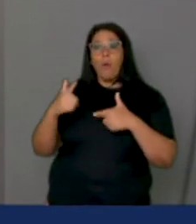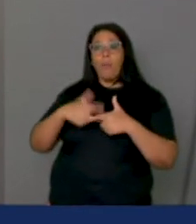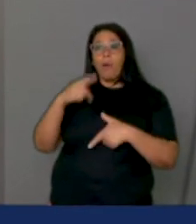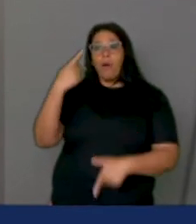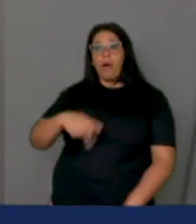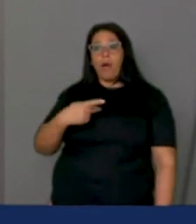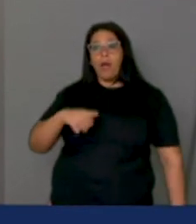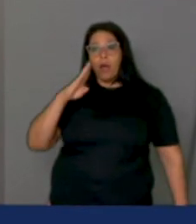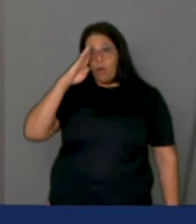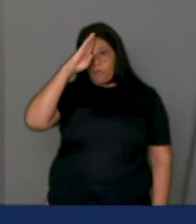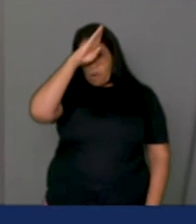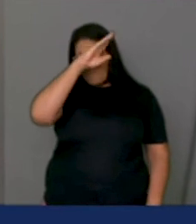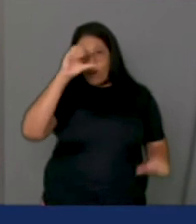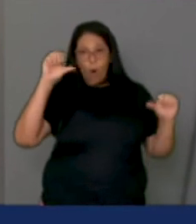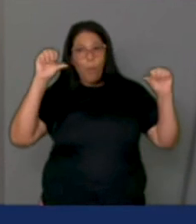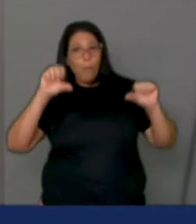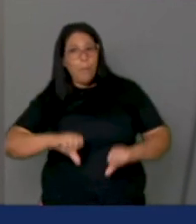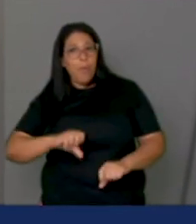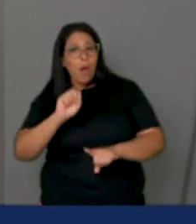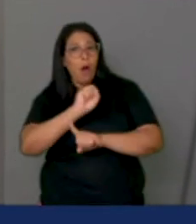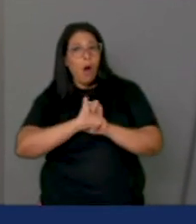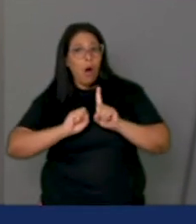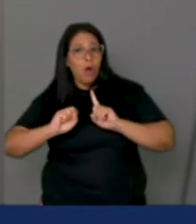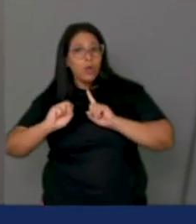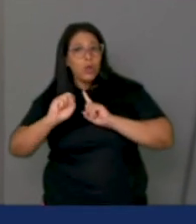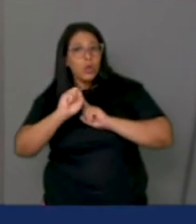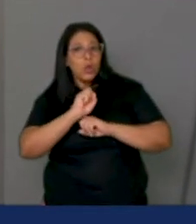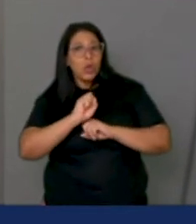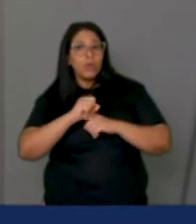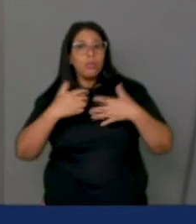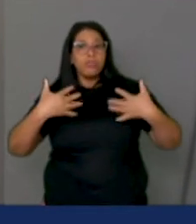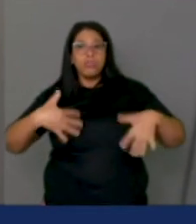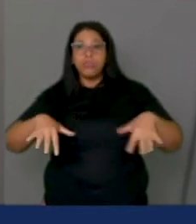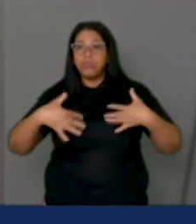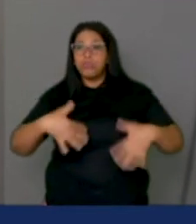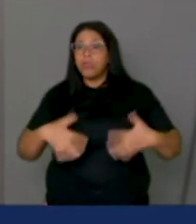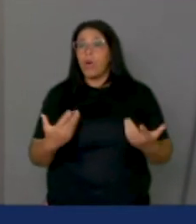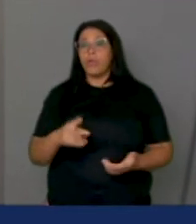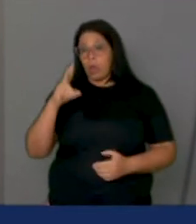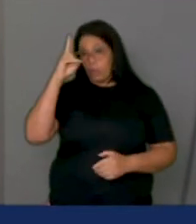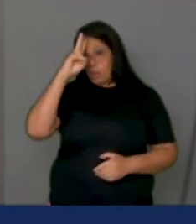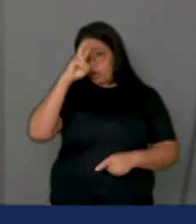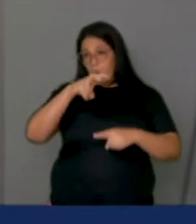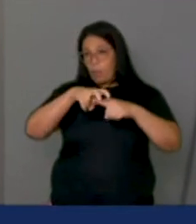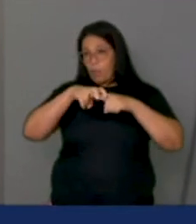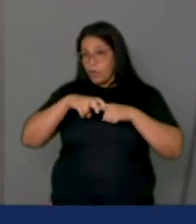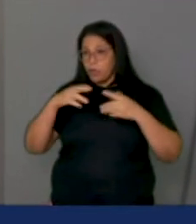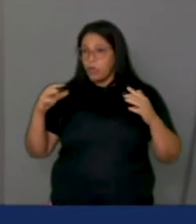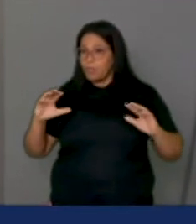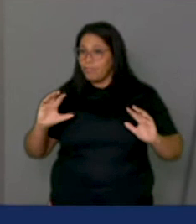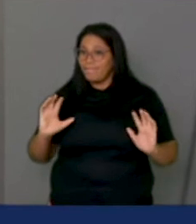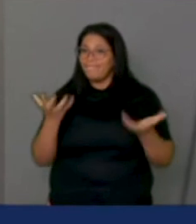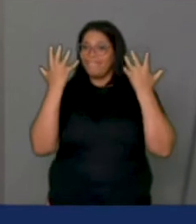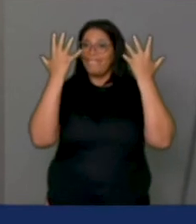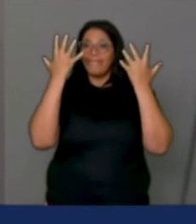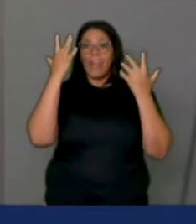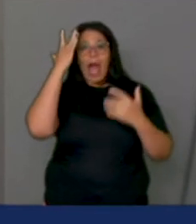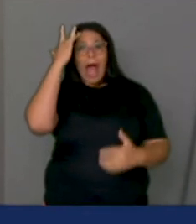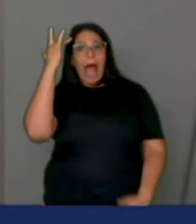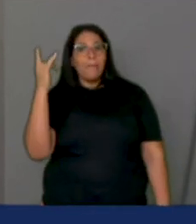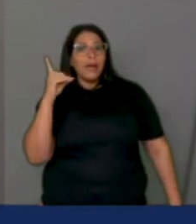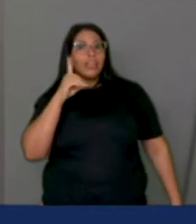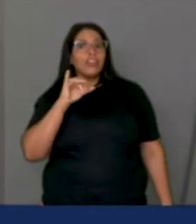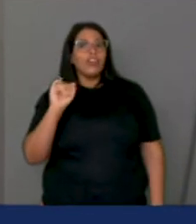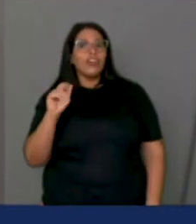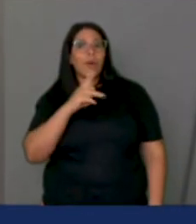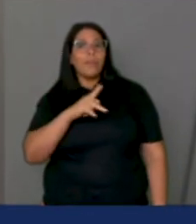crise social e de fome que o país passa nos últimos tempos. Por isso, fica aqui nossa homenagem. Amanhã, os professores e meus